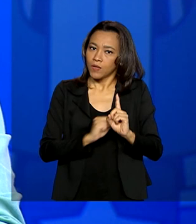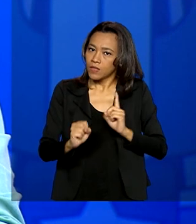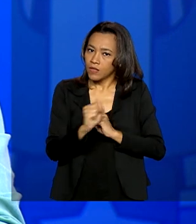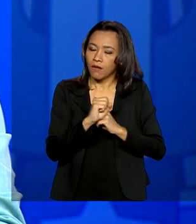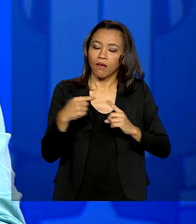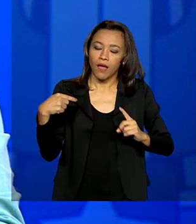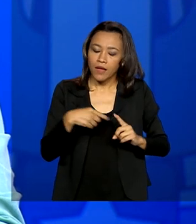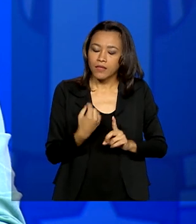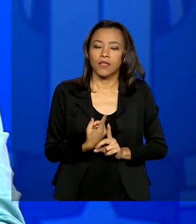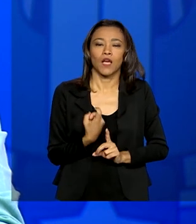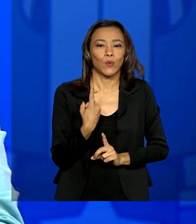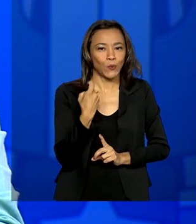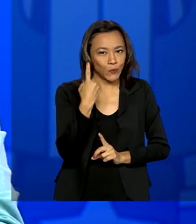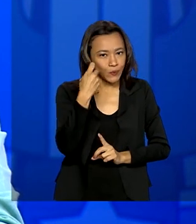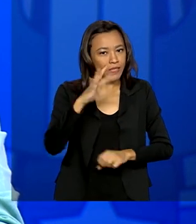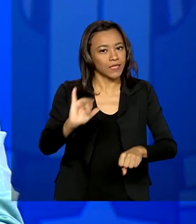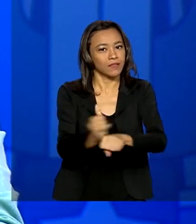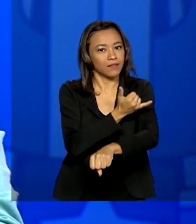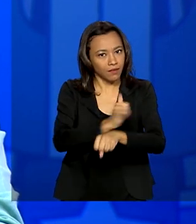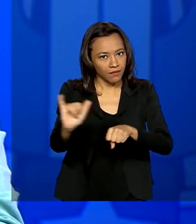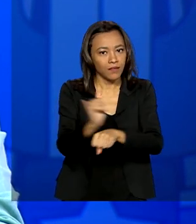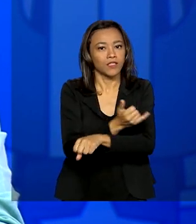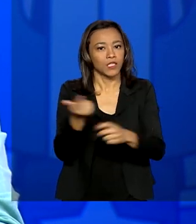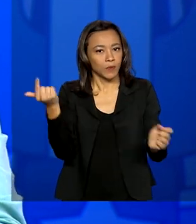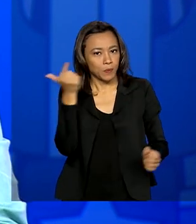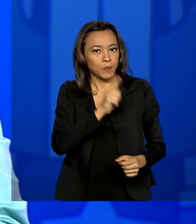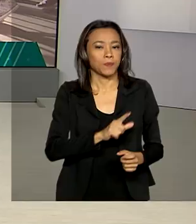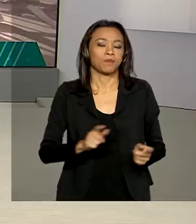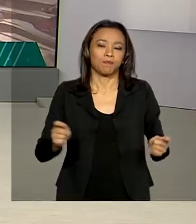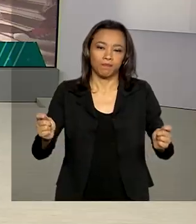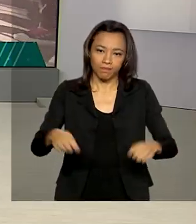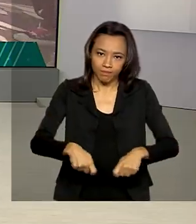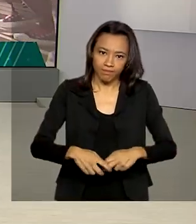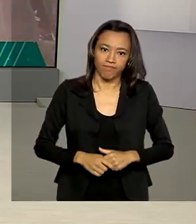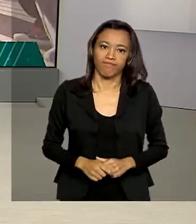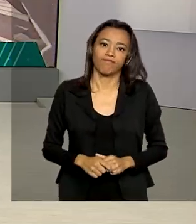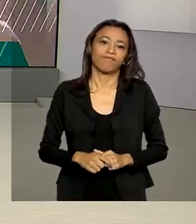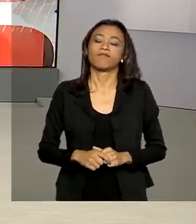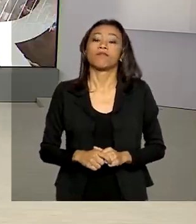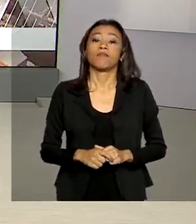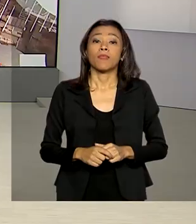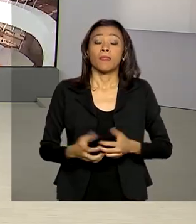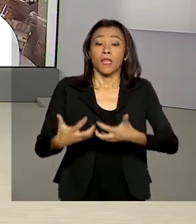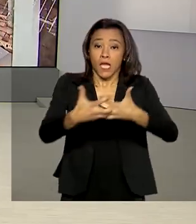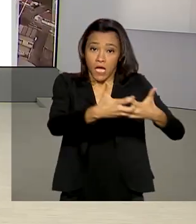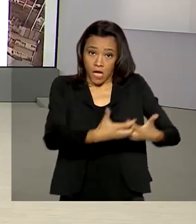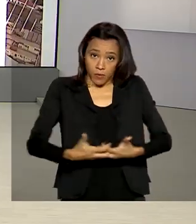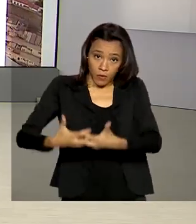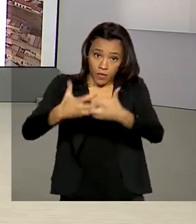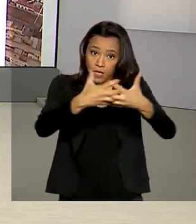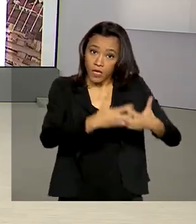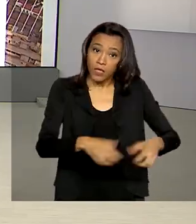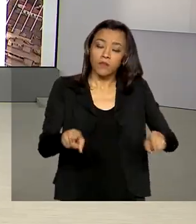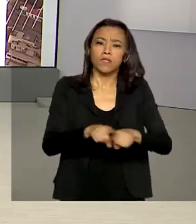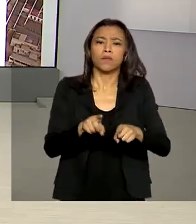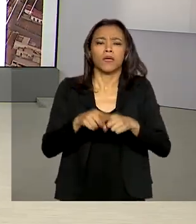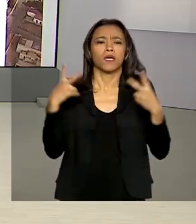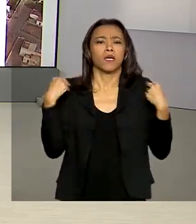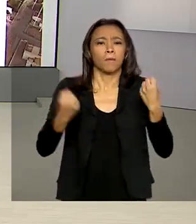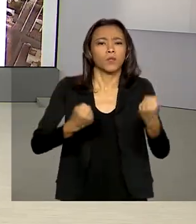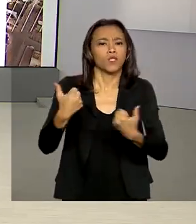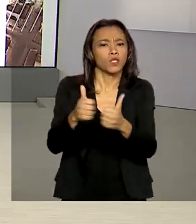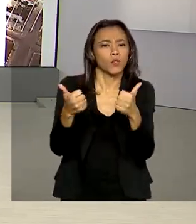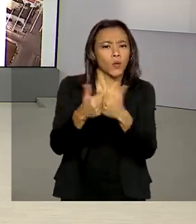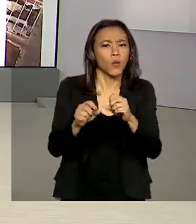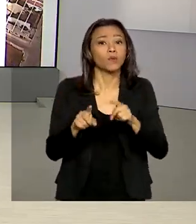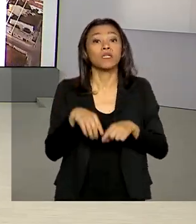únicas e mais eficientes armas que nós dispomos no momento. Caminhoneiros, motoristas de transporte coletivo e